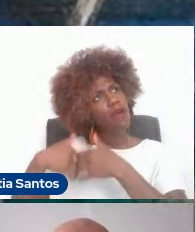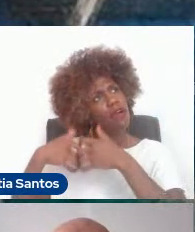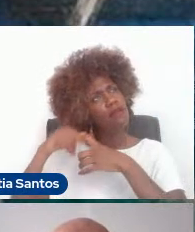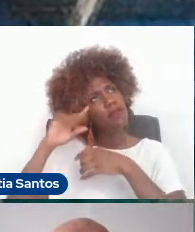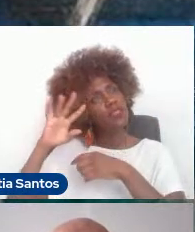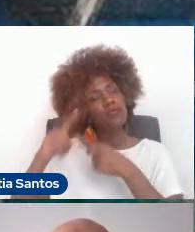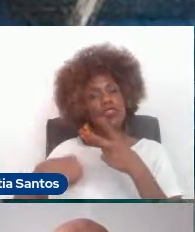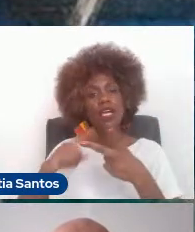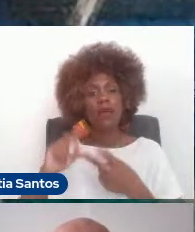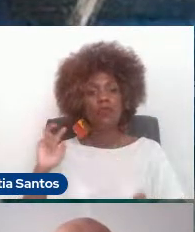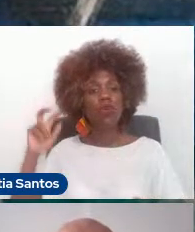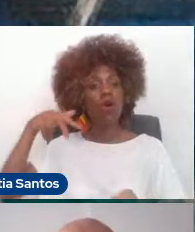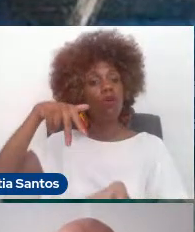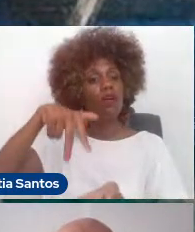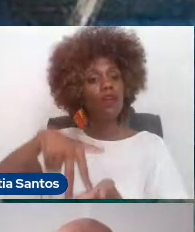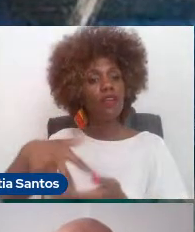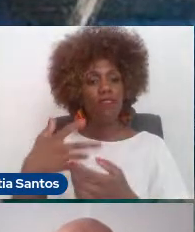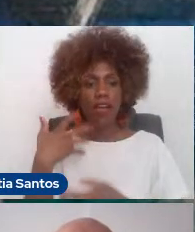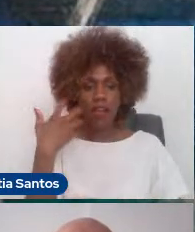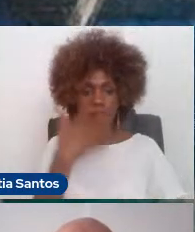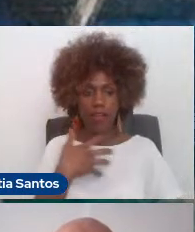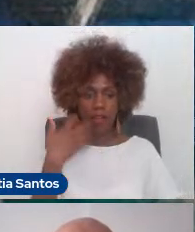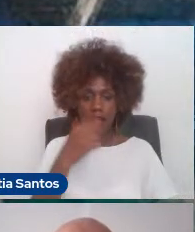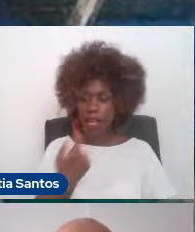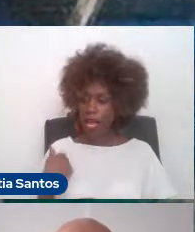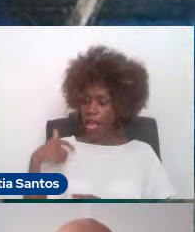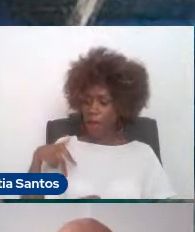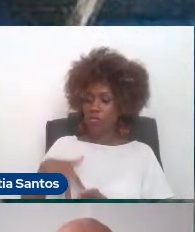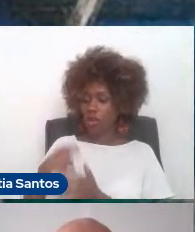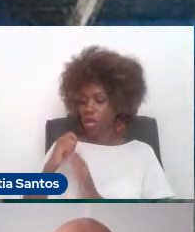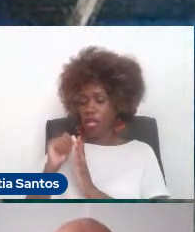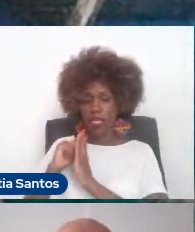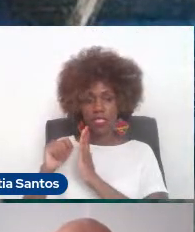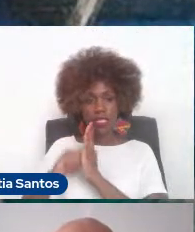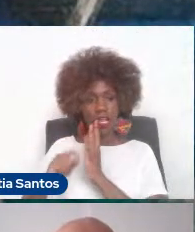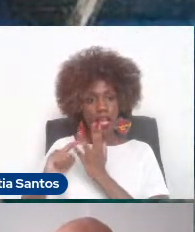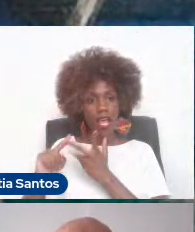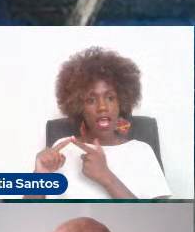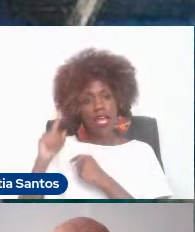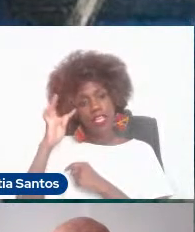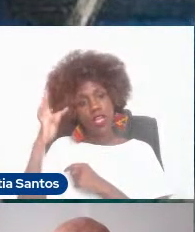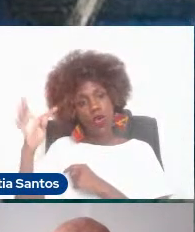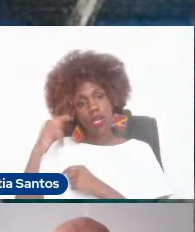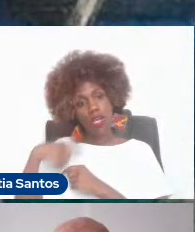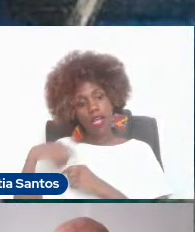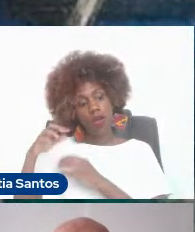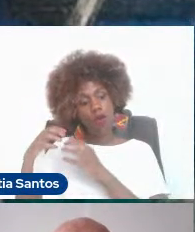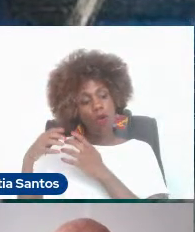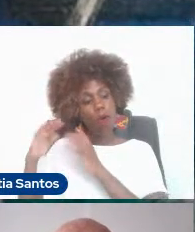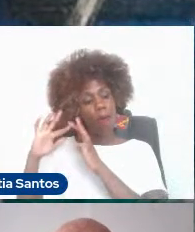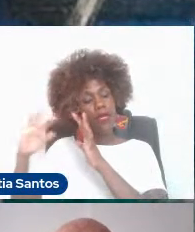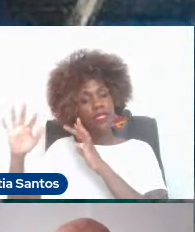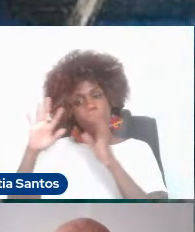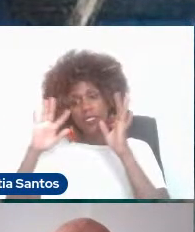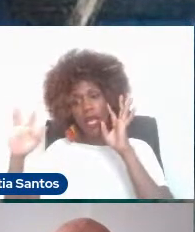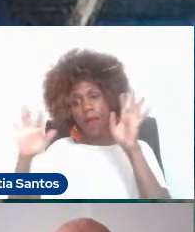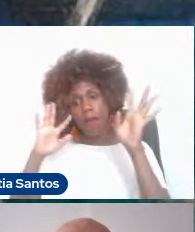que toma decisões no palco. onde o gnóstico é aquele que é a ação, o pensamento gnóstico, ela é